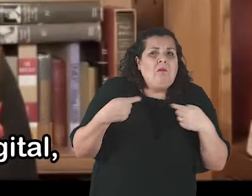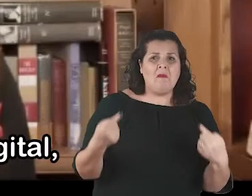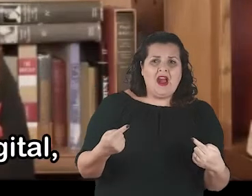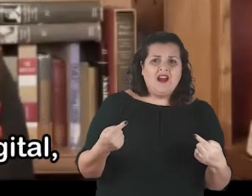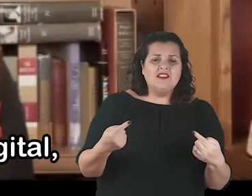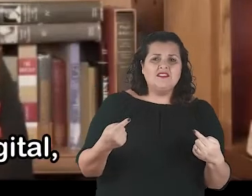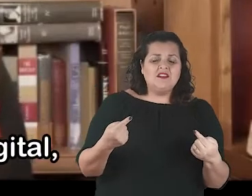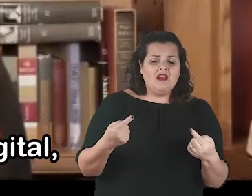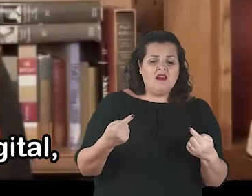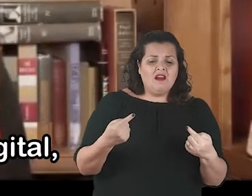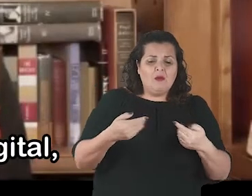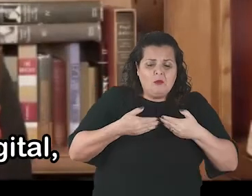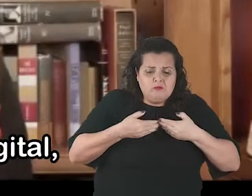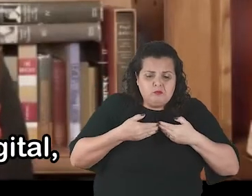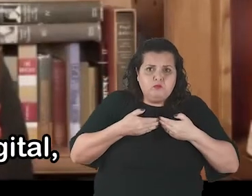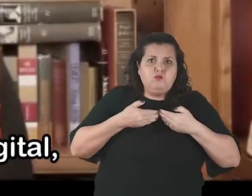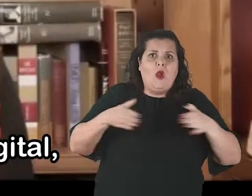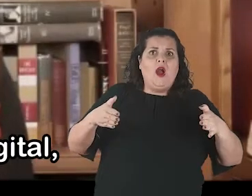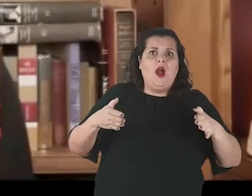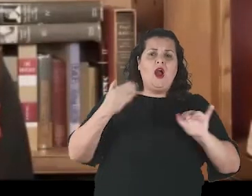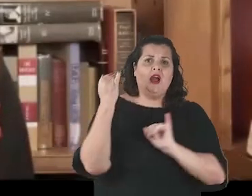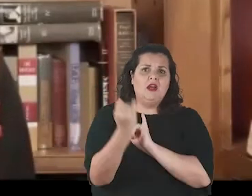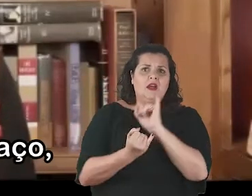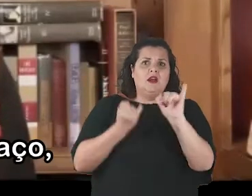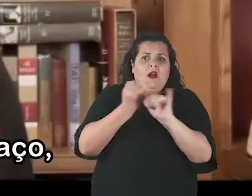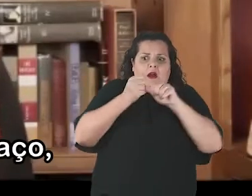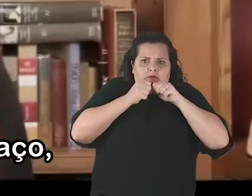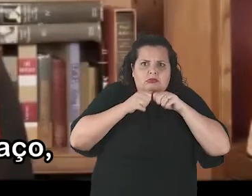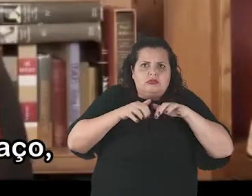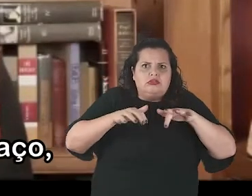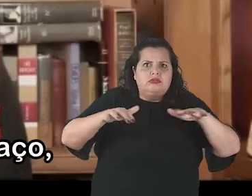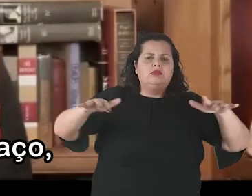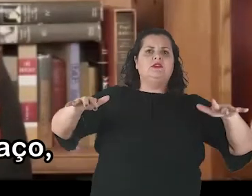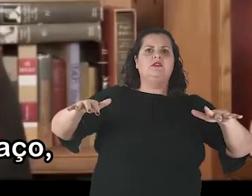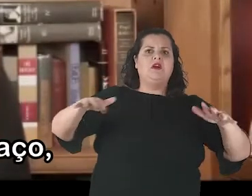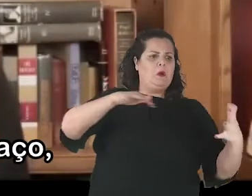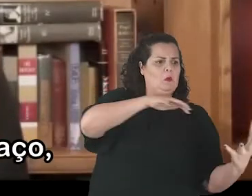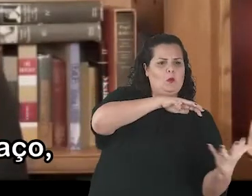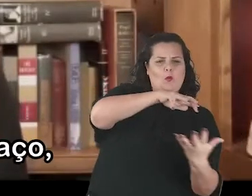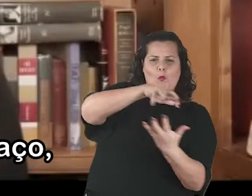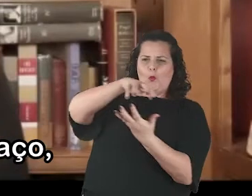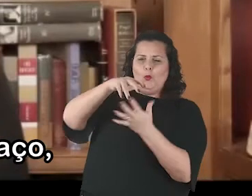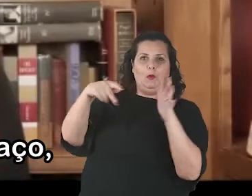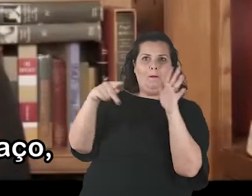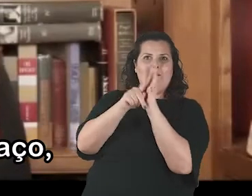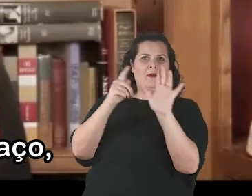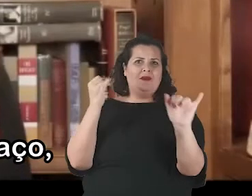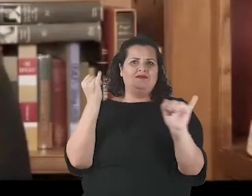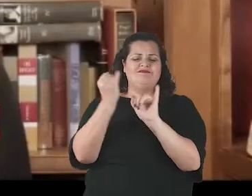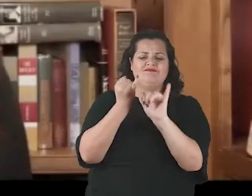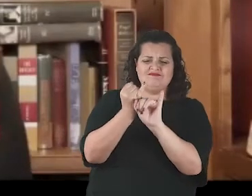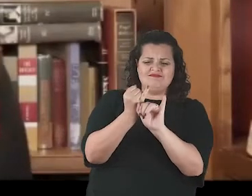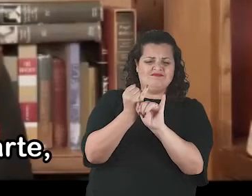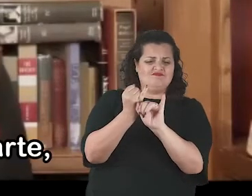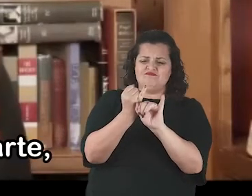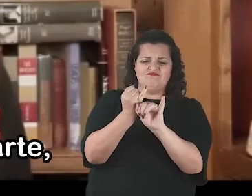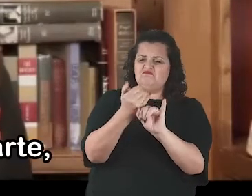Mas, com o nascimento da era digital, conhecemos o mito do ciberespaço,